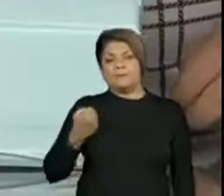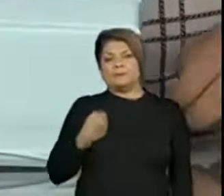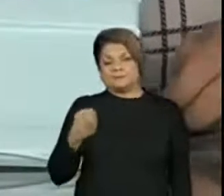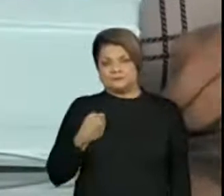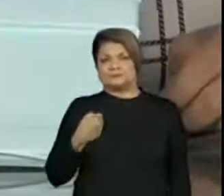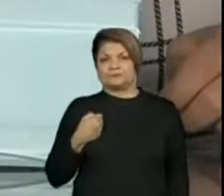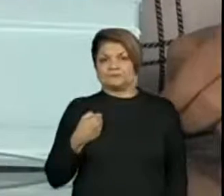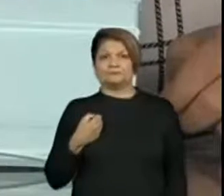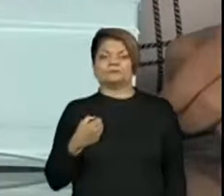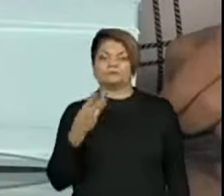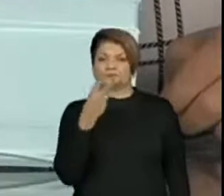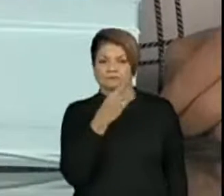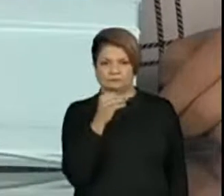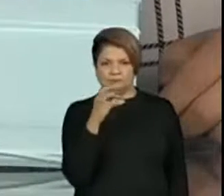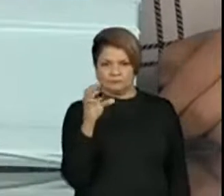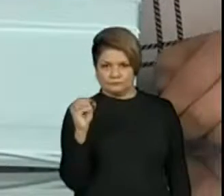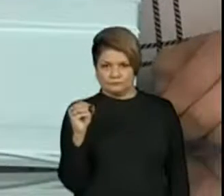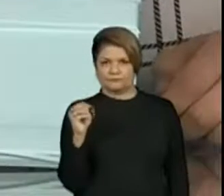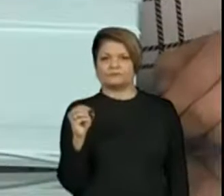mais uma vez?